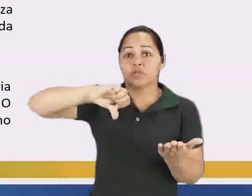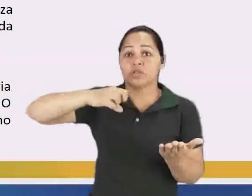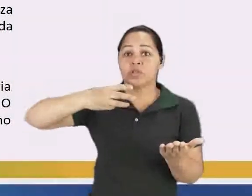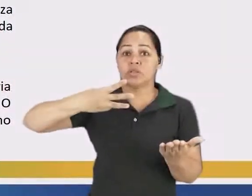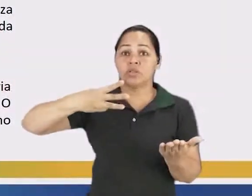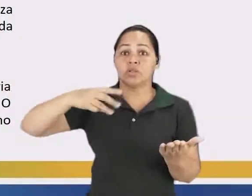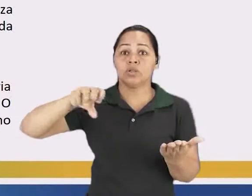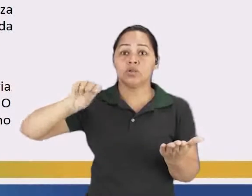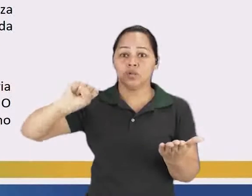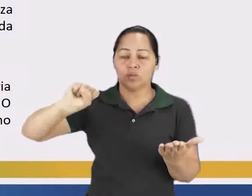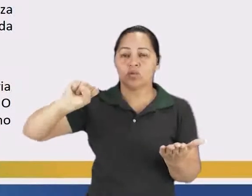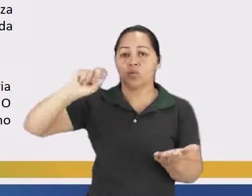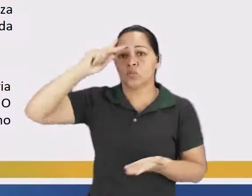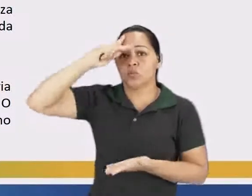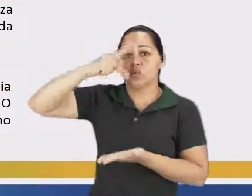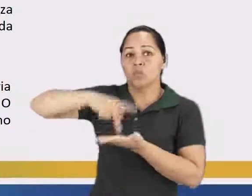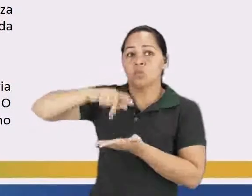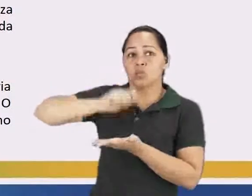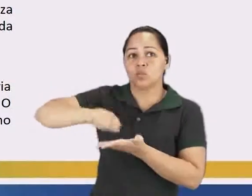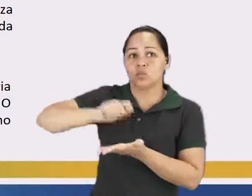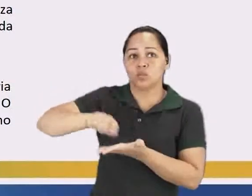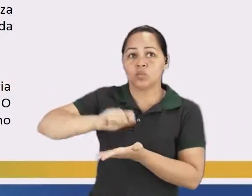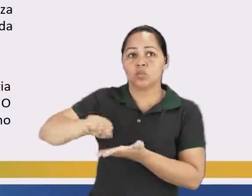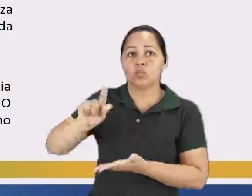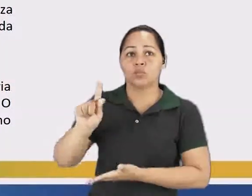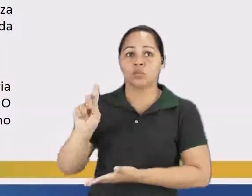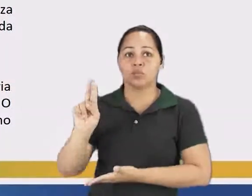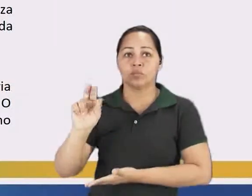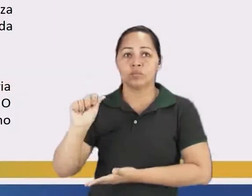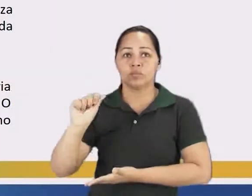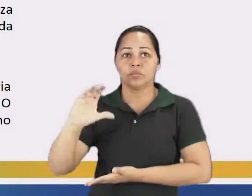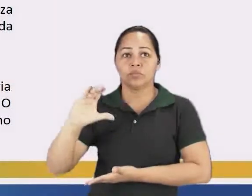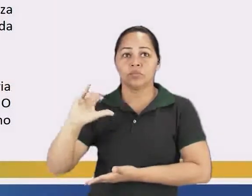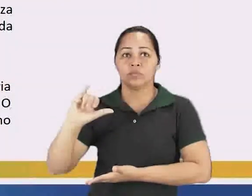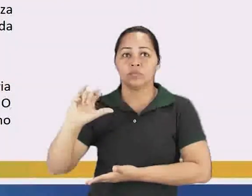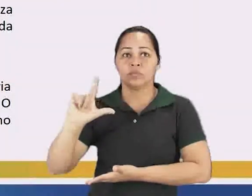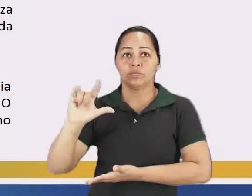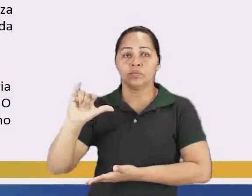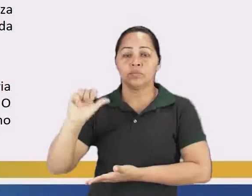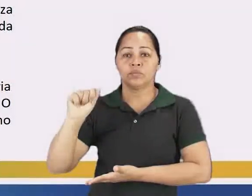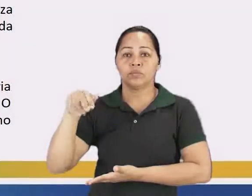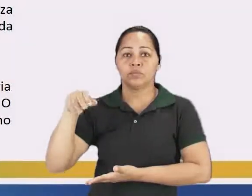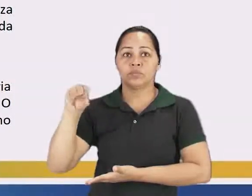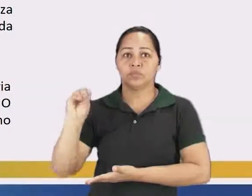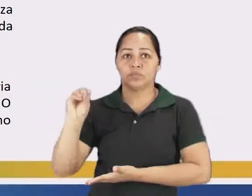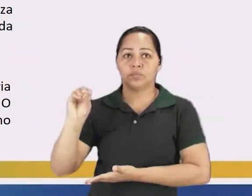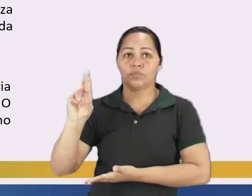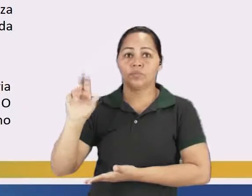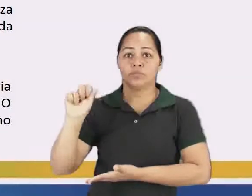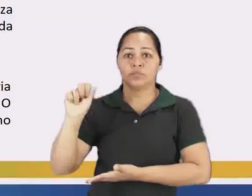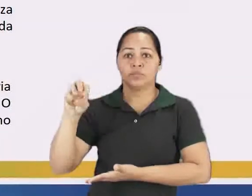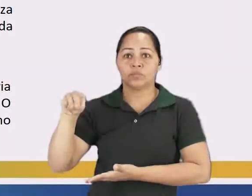retrata a própria infância e aborda como a desonestidade, a frieza, a seca, as